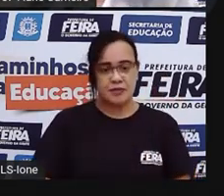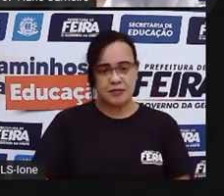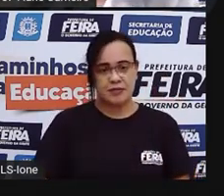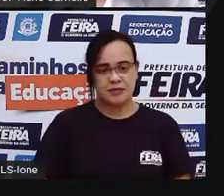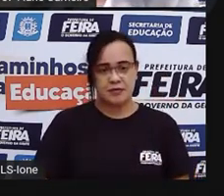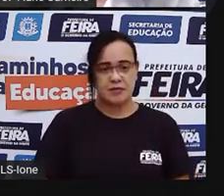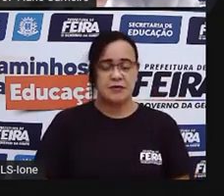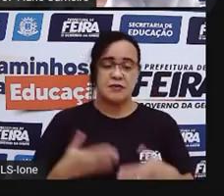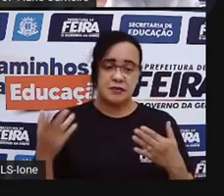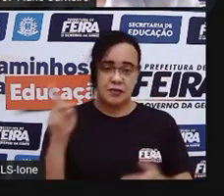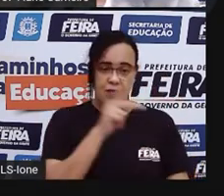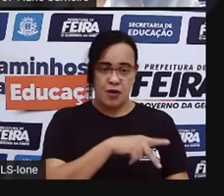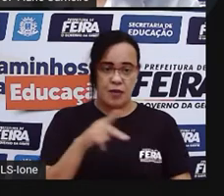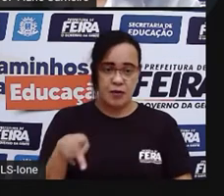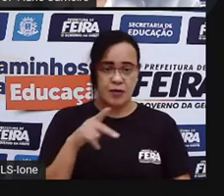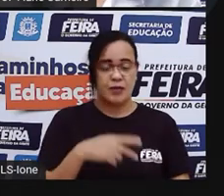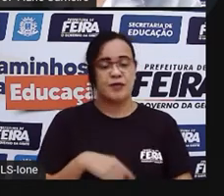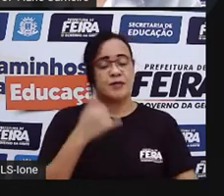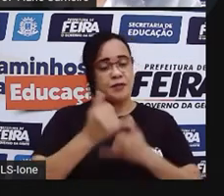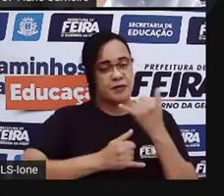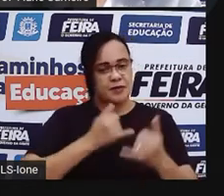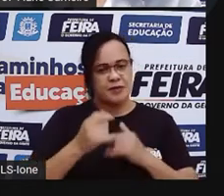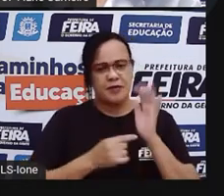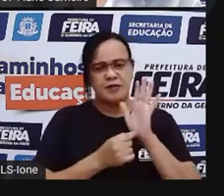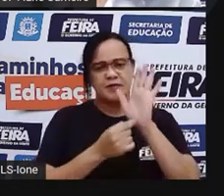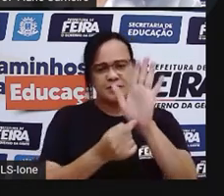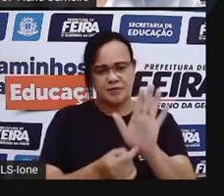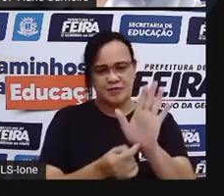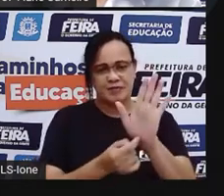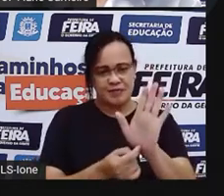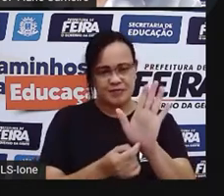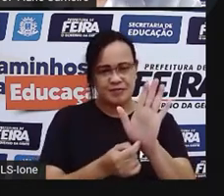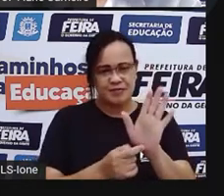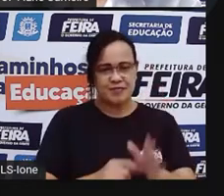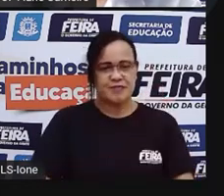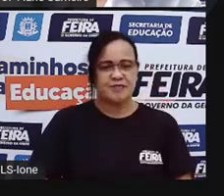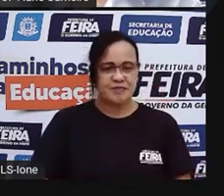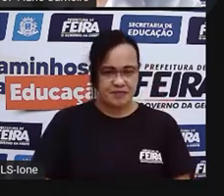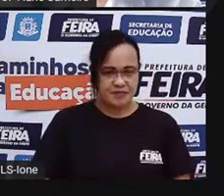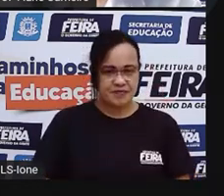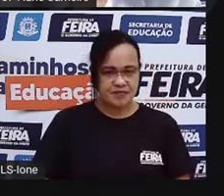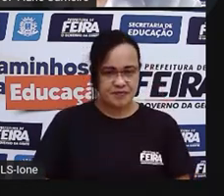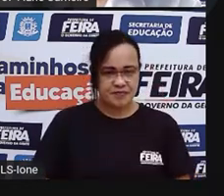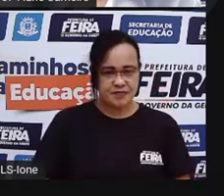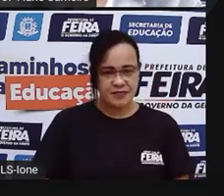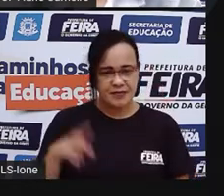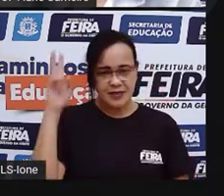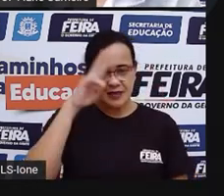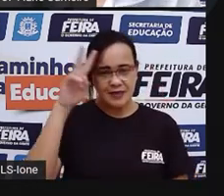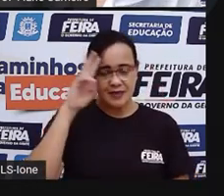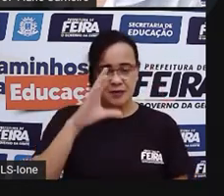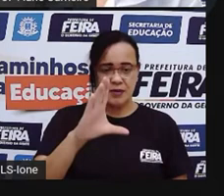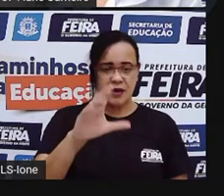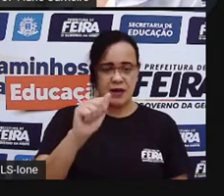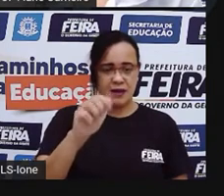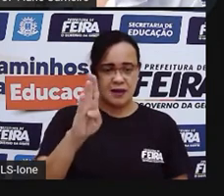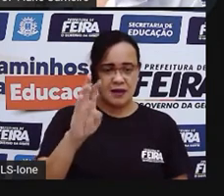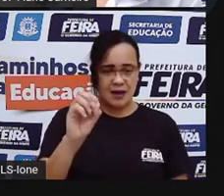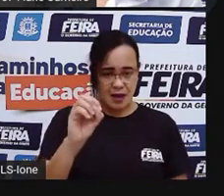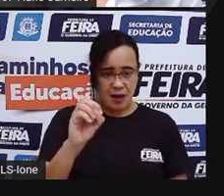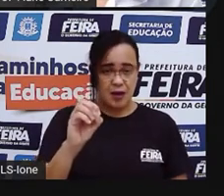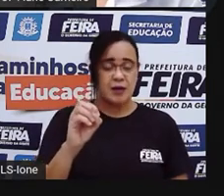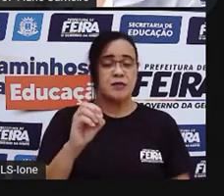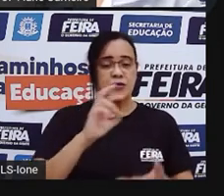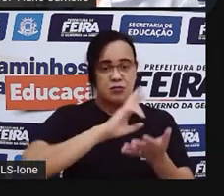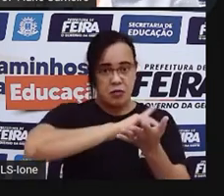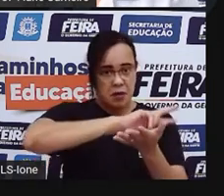Trouxe aqui Essa brincadeira Para vocês também Então lá Né? Dizia que A palavra Cabo Né? Podia ter